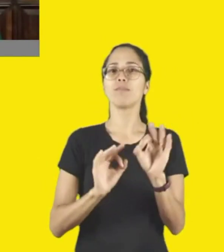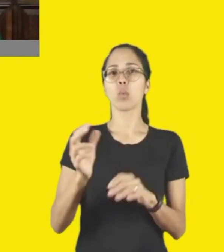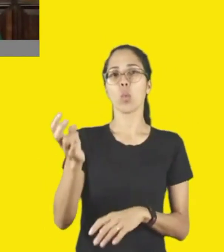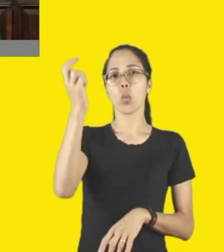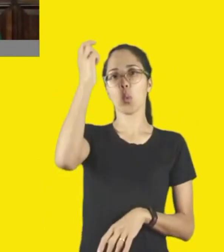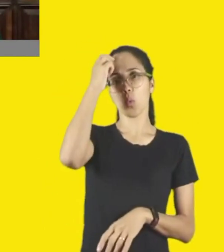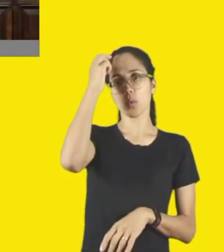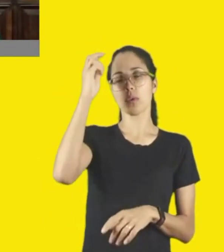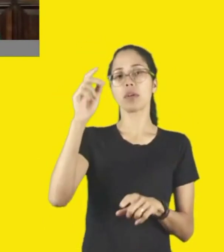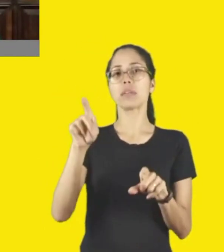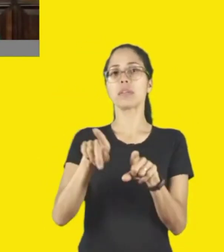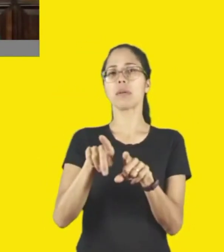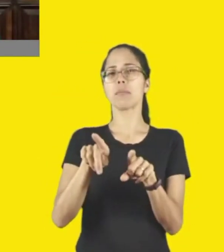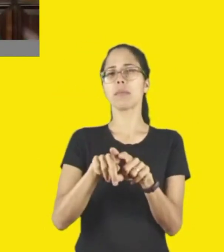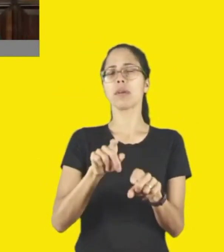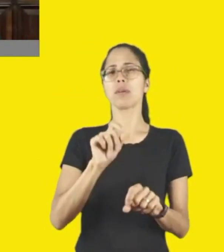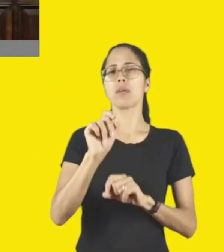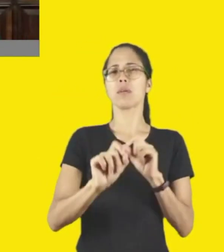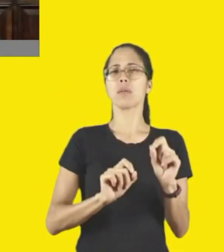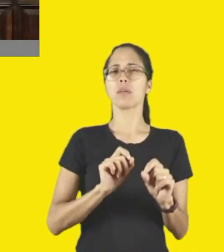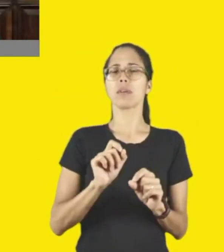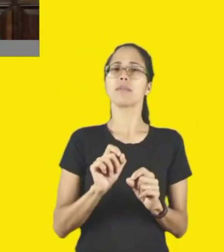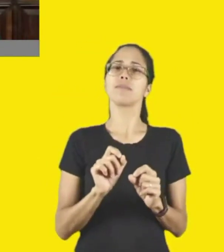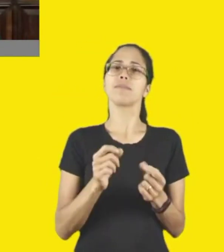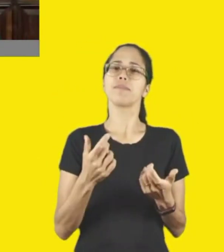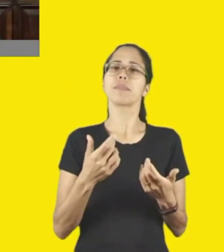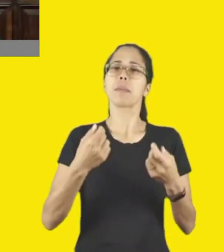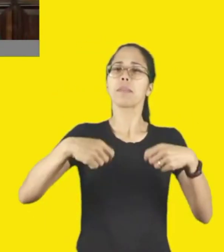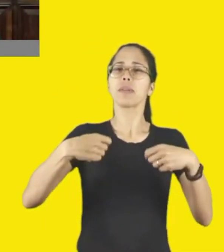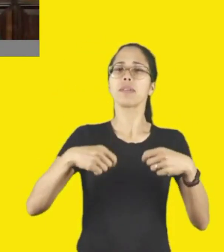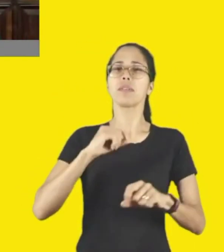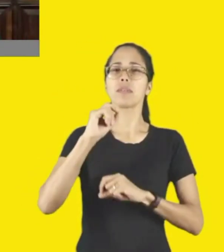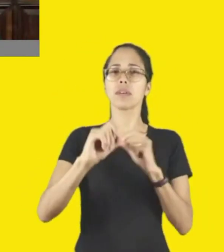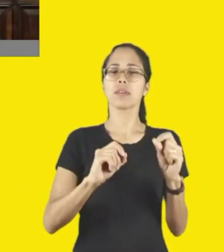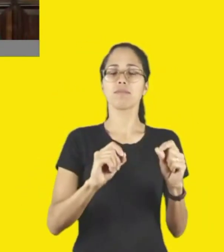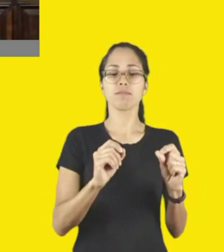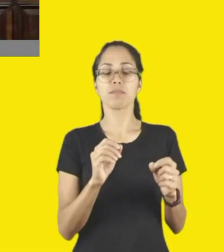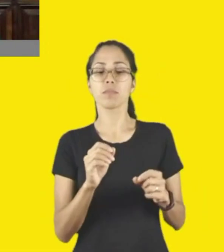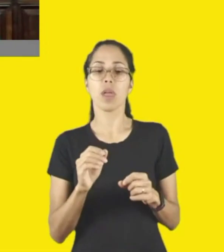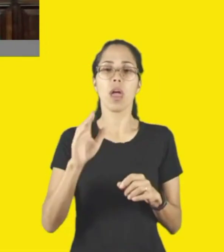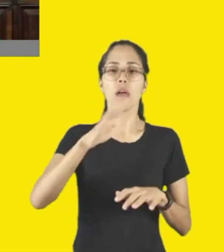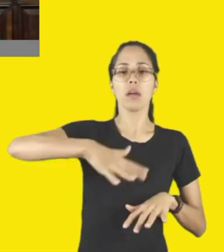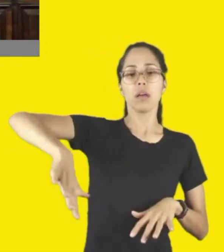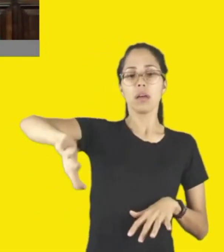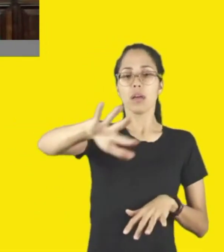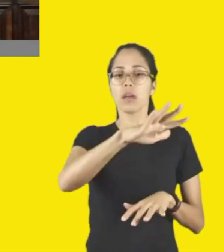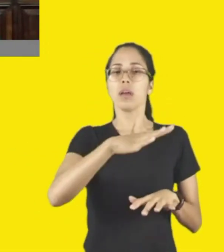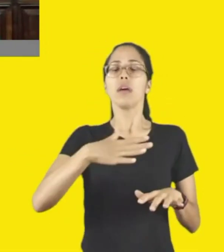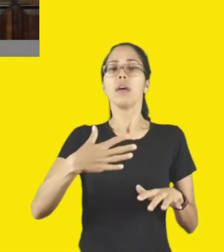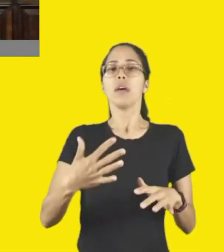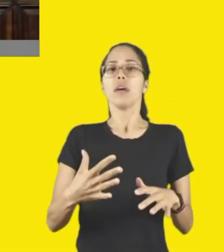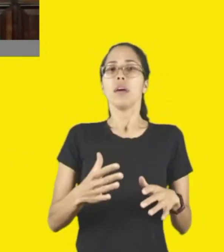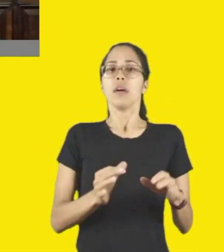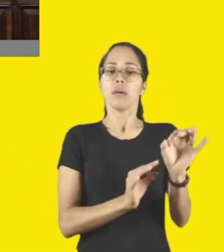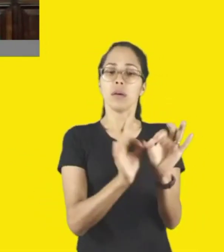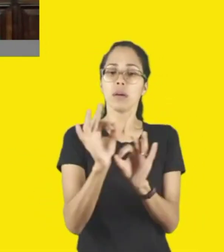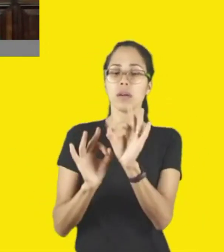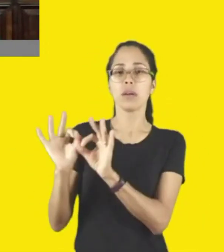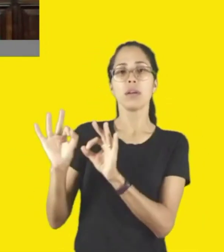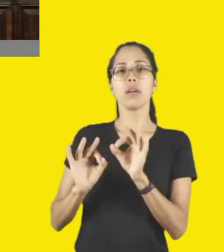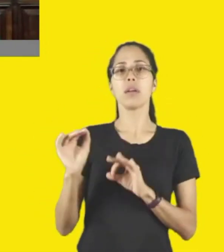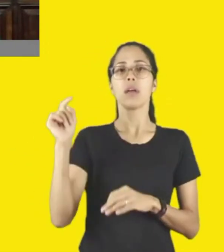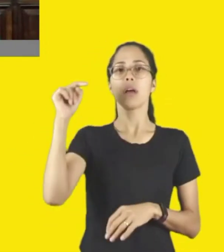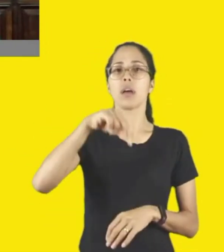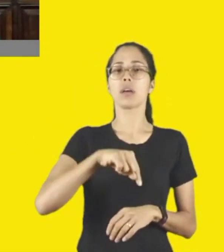produtor cultural, então que possa olhar de fato dessa forma regional. Então, qual é o nosso planejamento aqui, Alex?